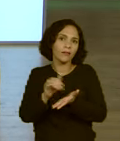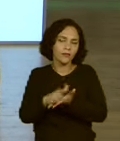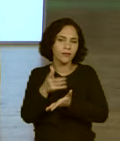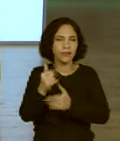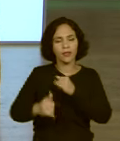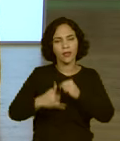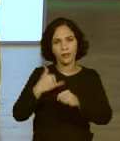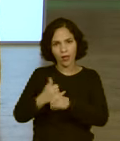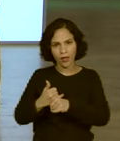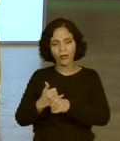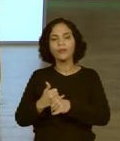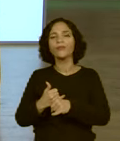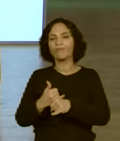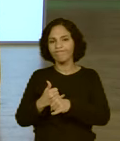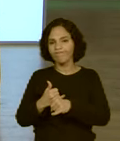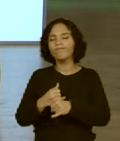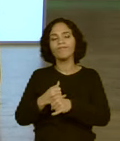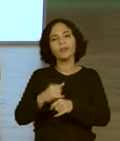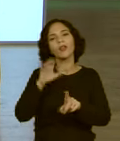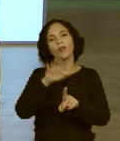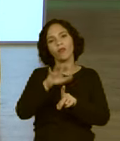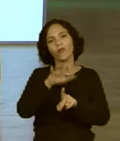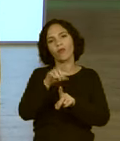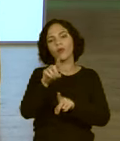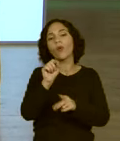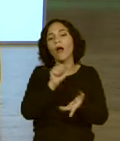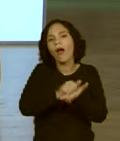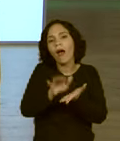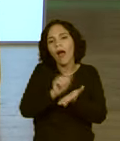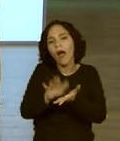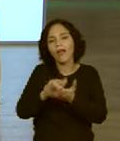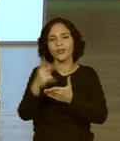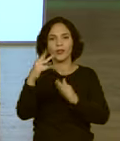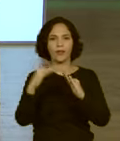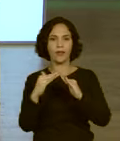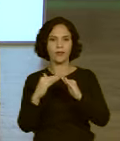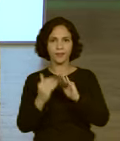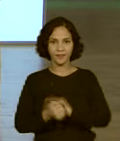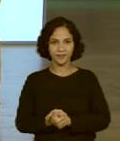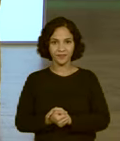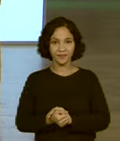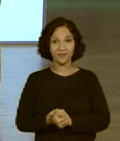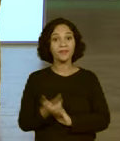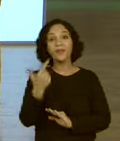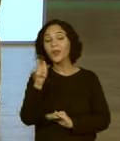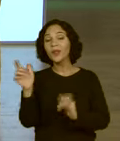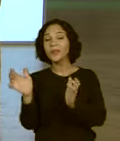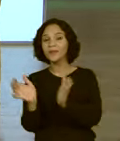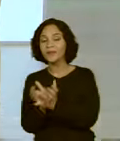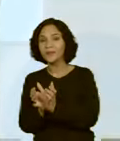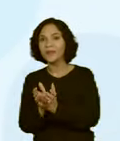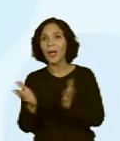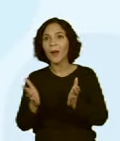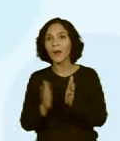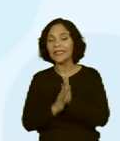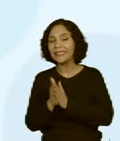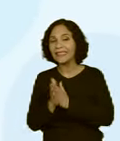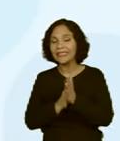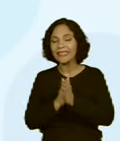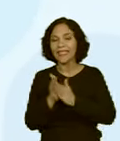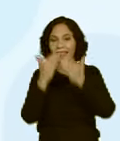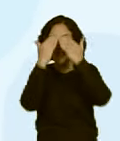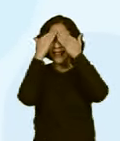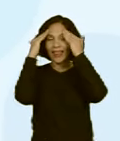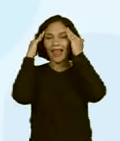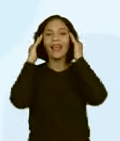Então, é outro item que vai impactar essas despesas da casa. Vamos para a próxima? E agora, gastos